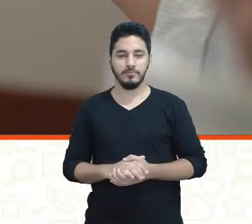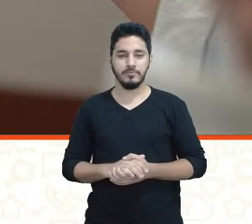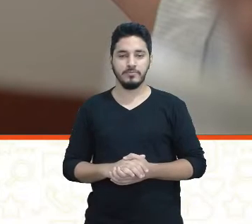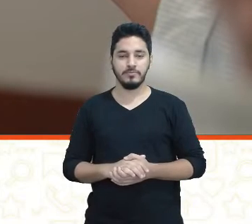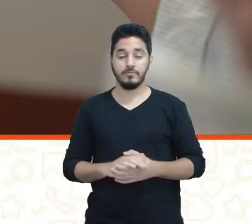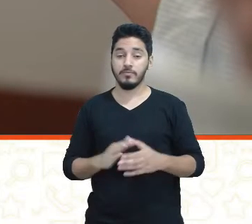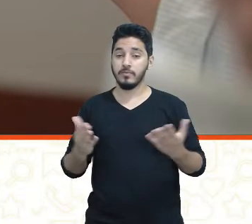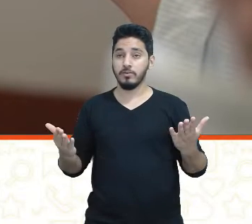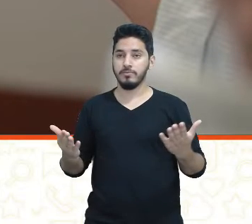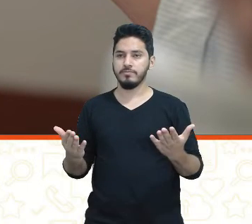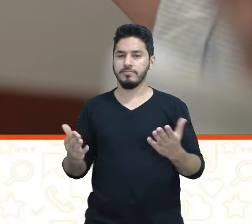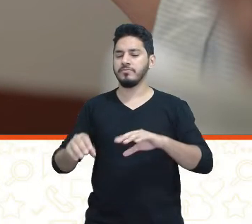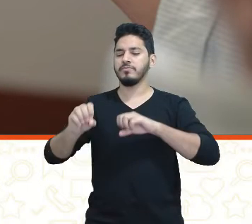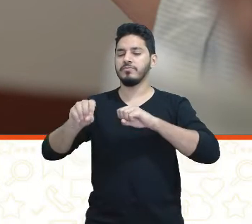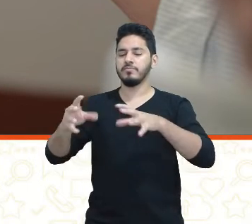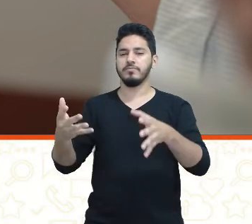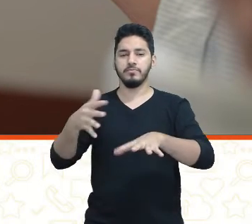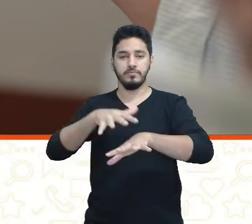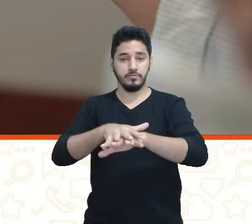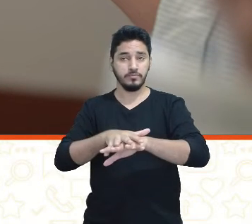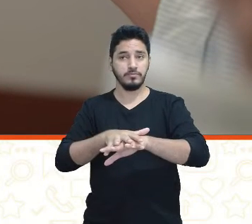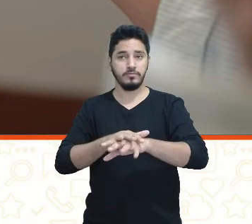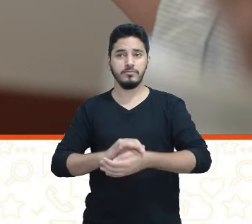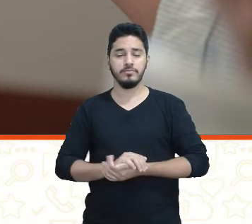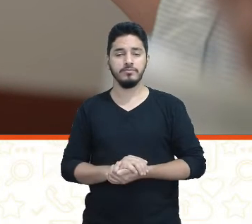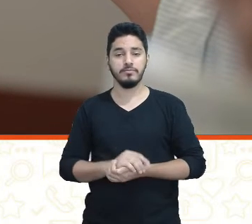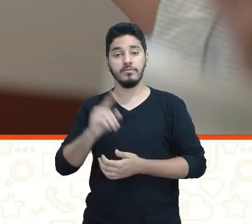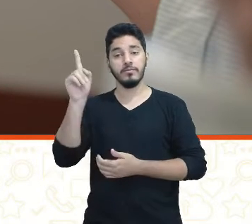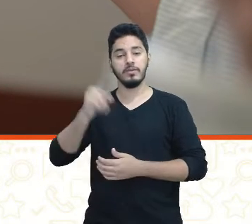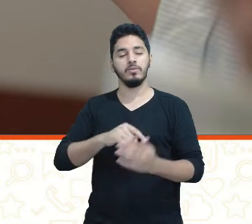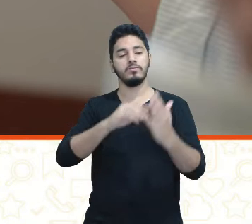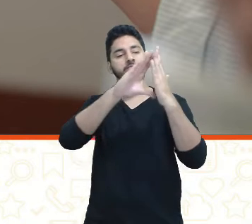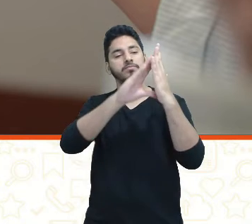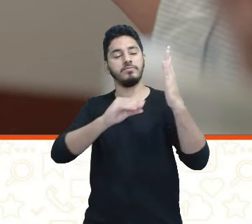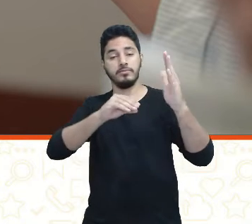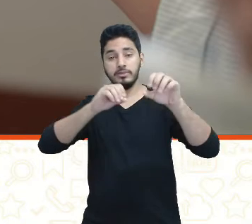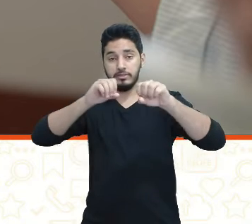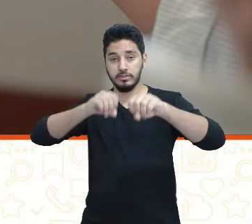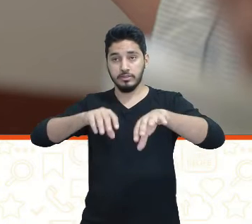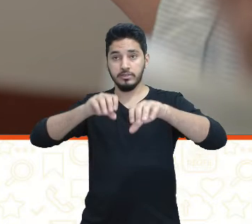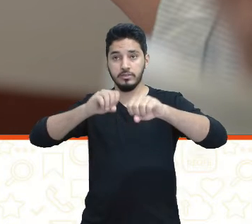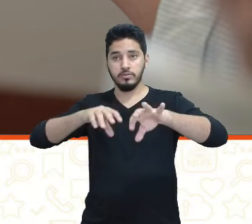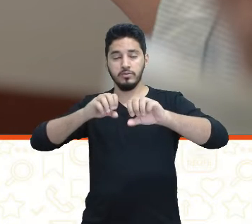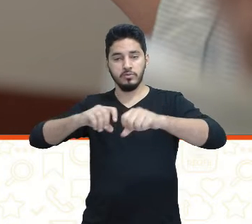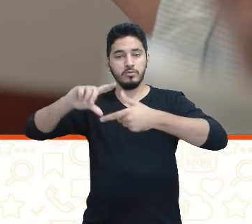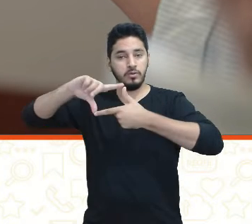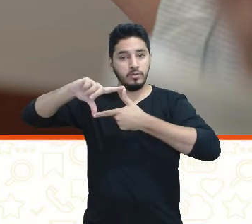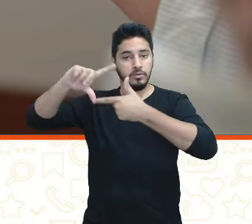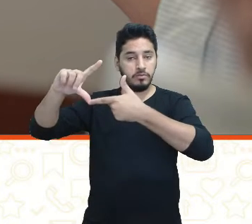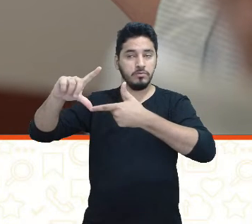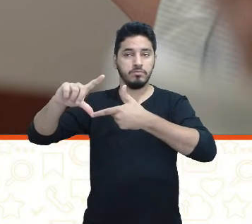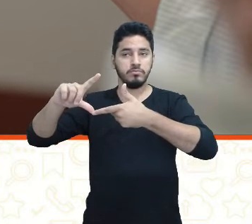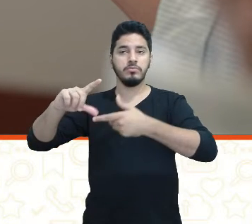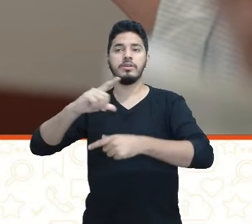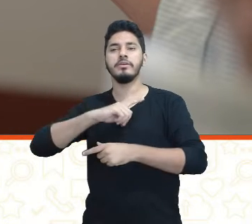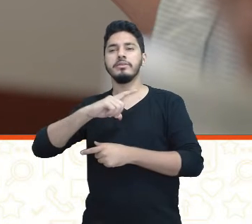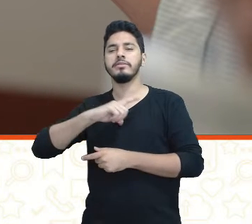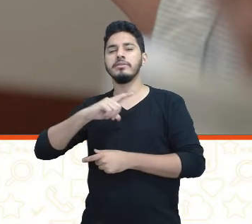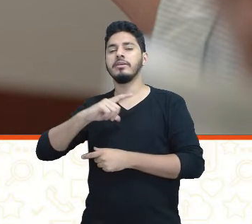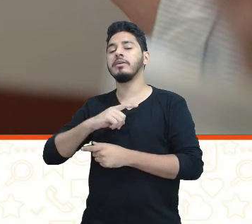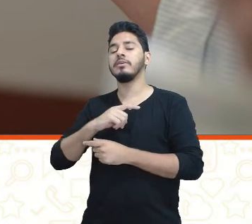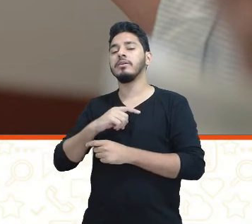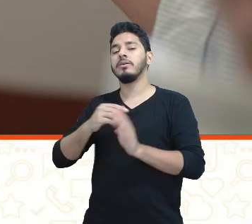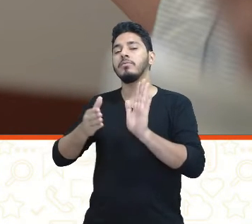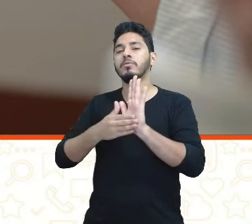Então, o é educação inclusiva? A educação inclusiva é um modelo de ensino contemporâneo que propõe igualdade